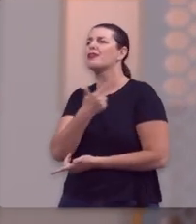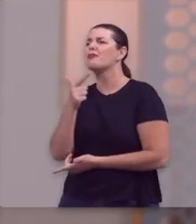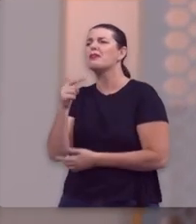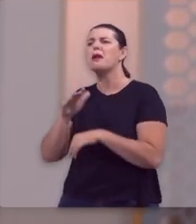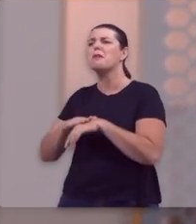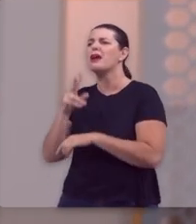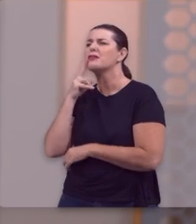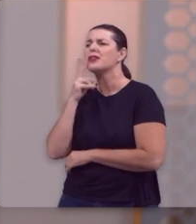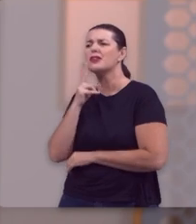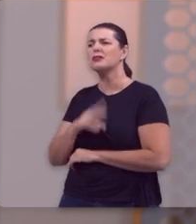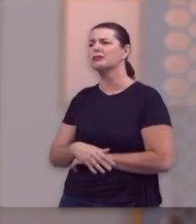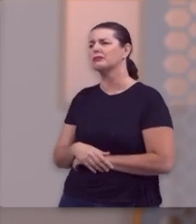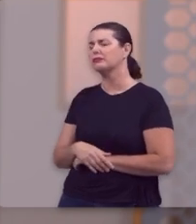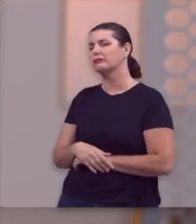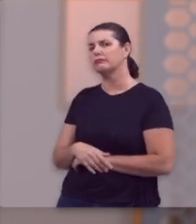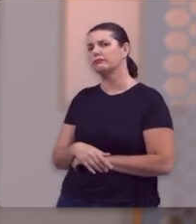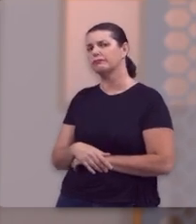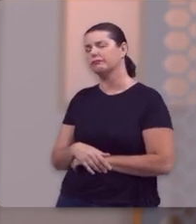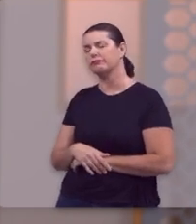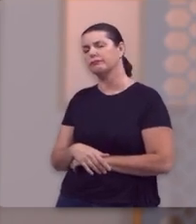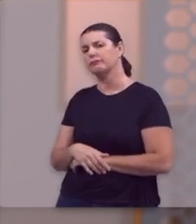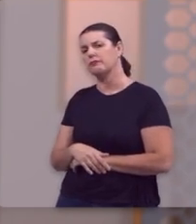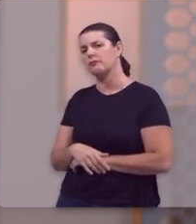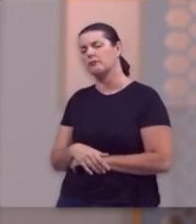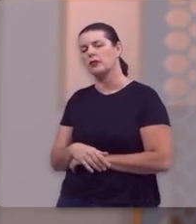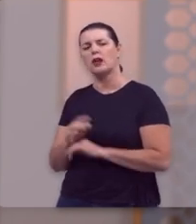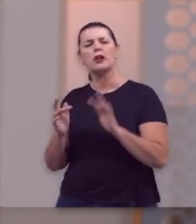a ele, Eles não têm mais vinho.